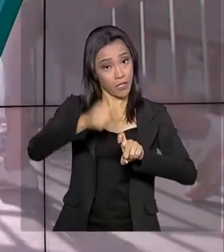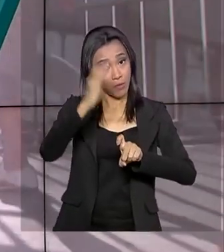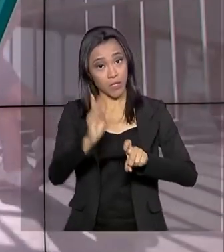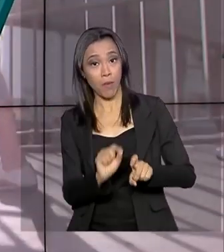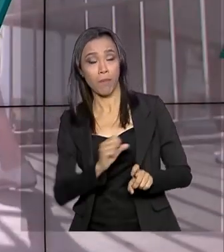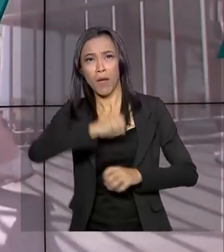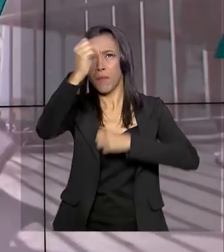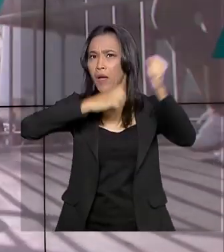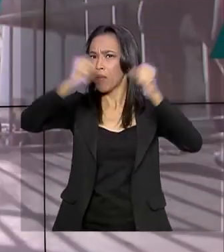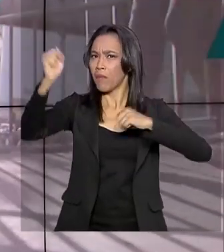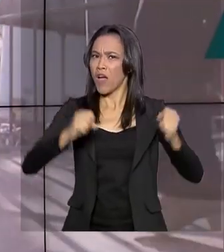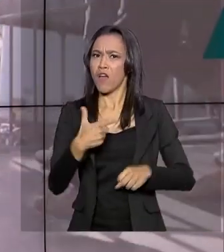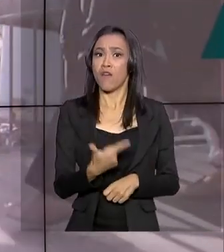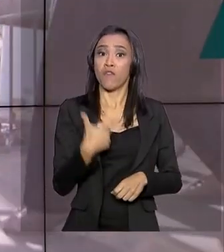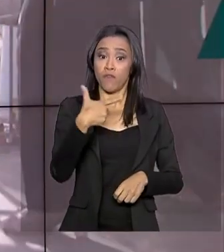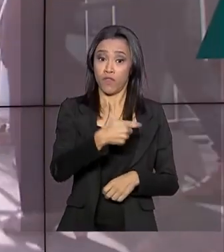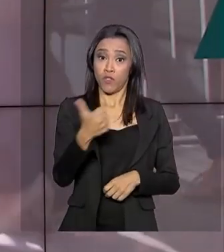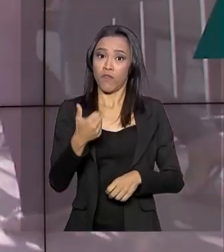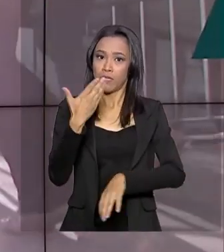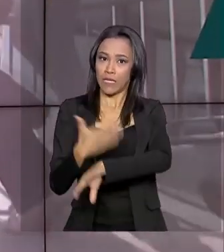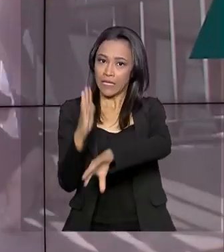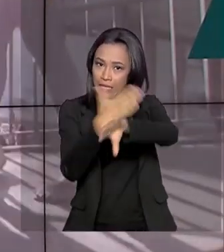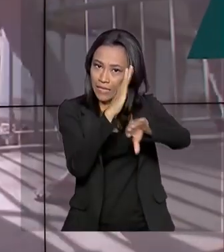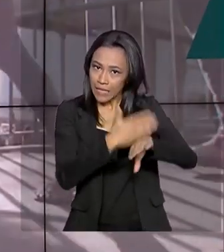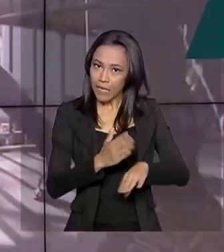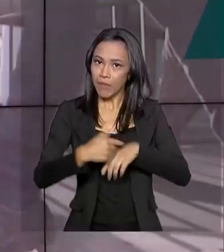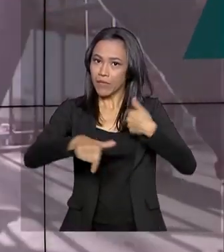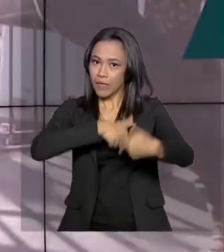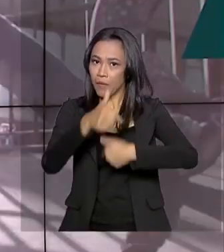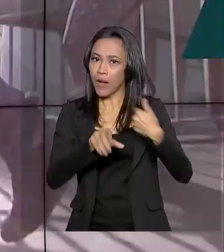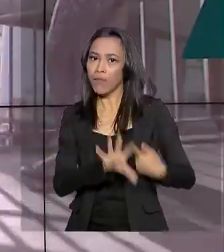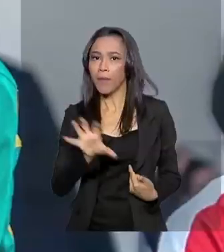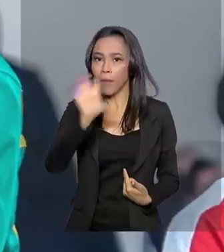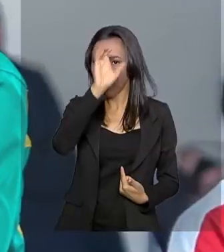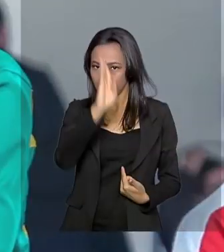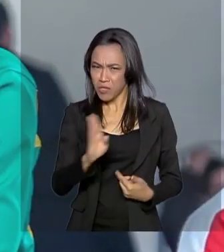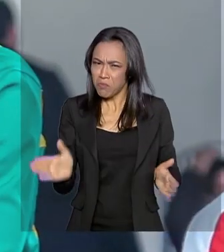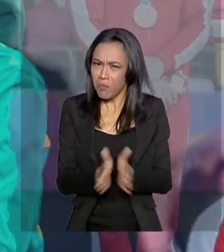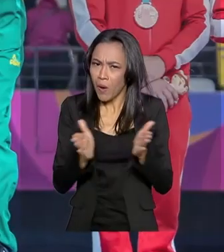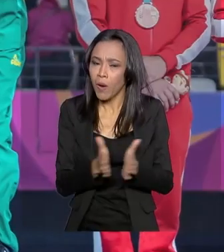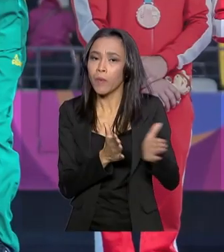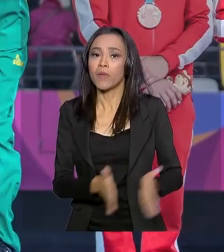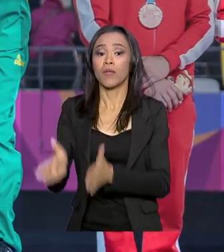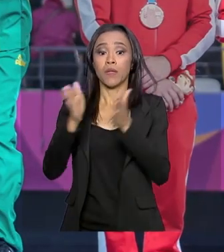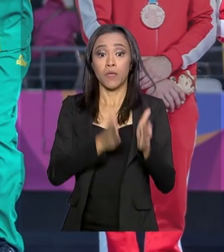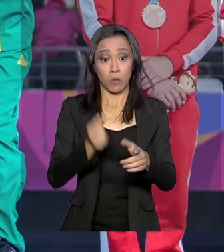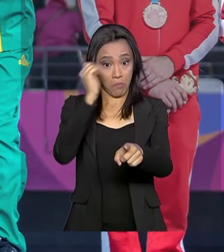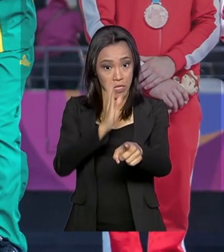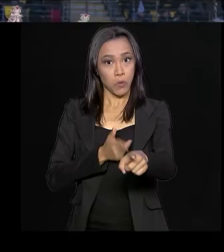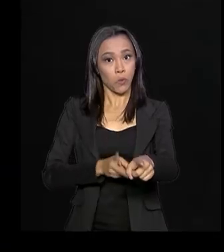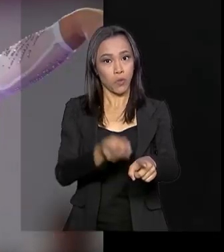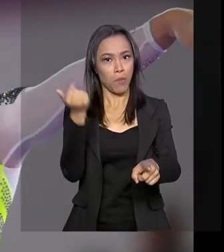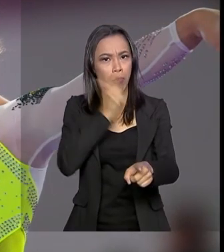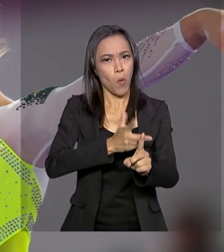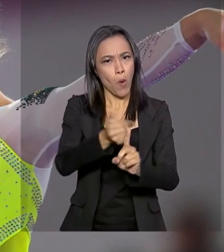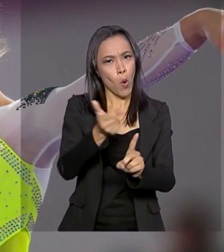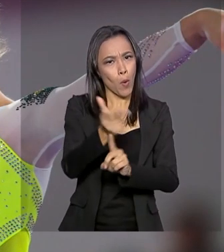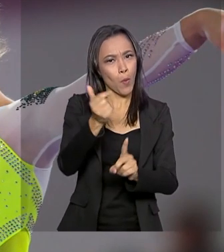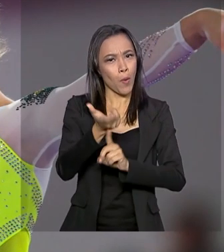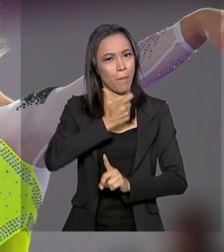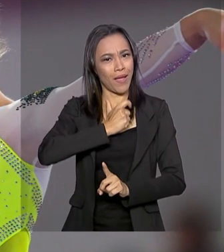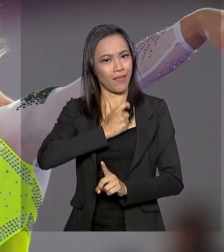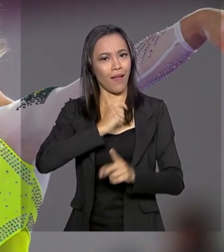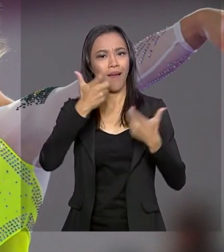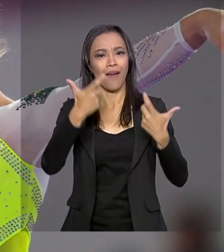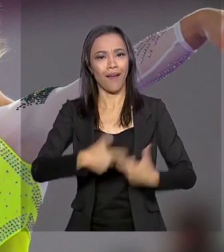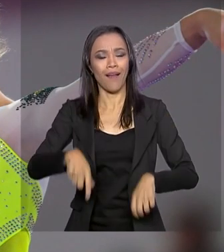profissionais vão ser capacitados para atuar nas regiões mais carentes. E veja também, Brasil segue conquistando medalhas nos Jogos Pan-Americanos de